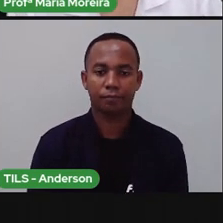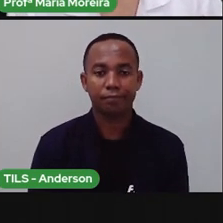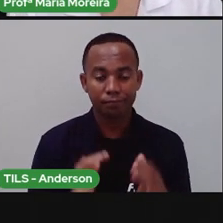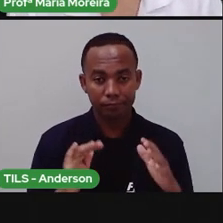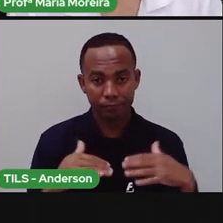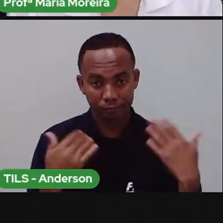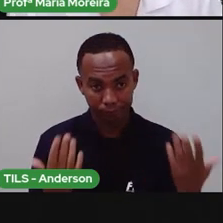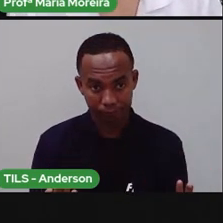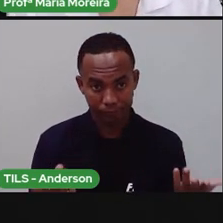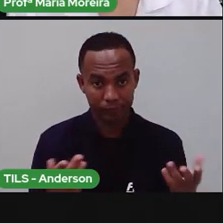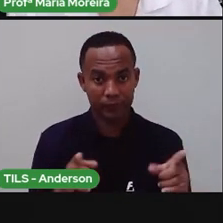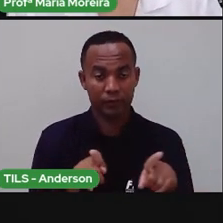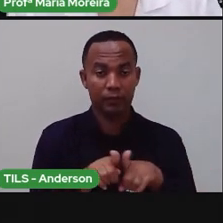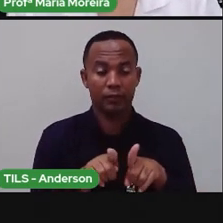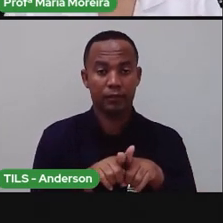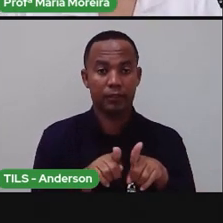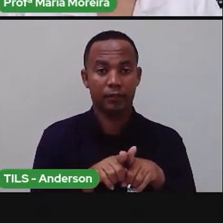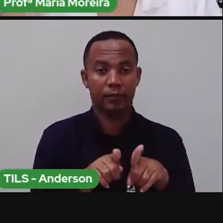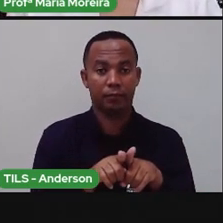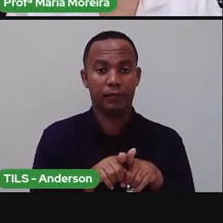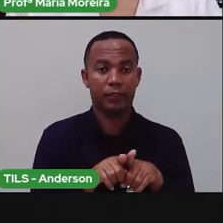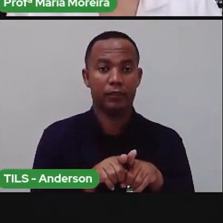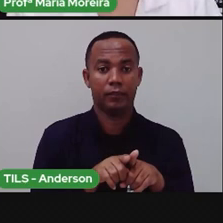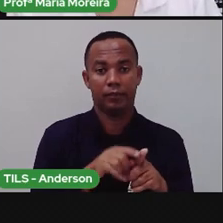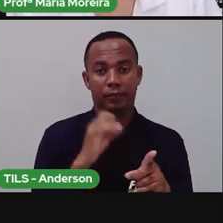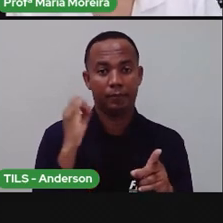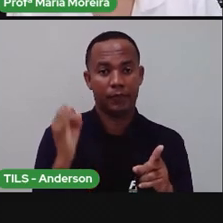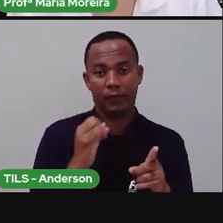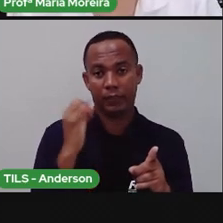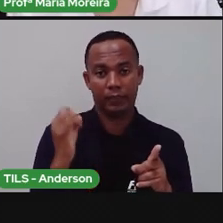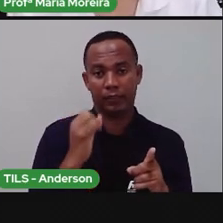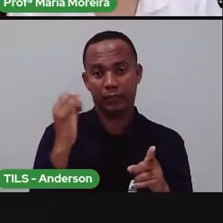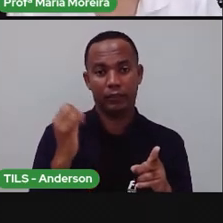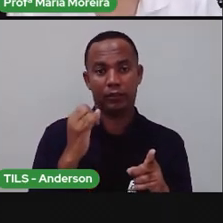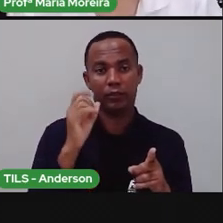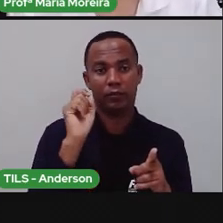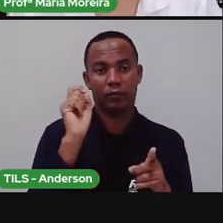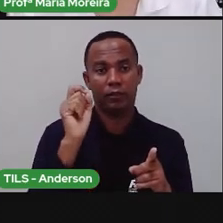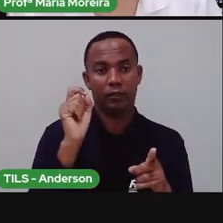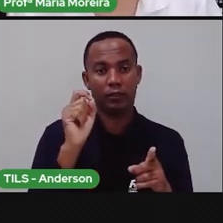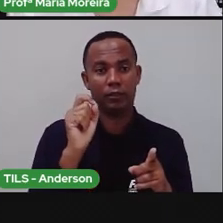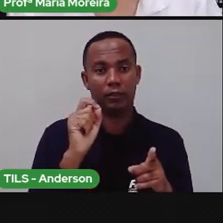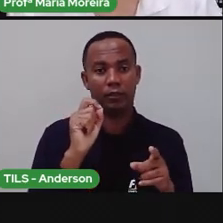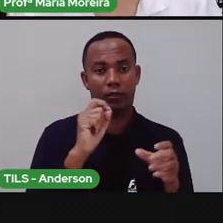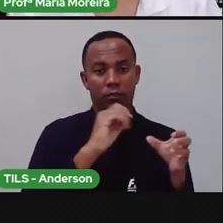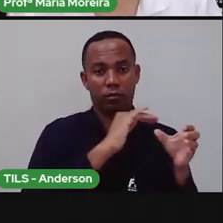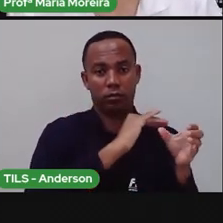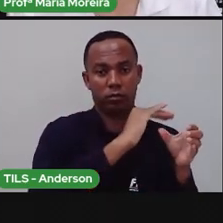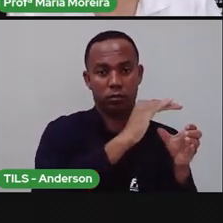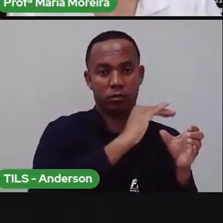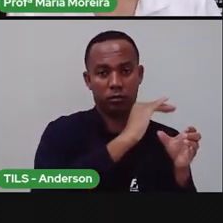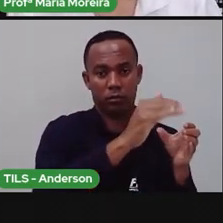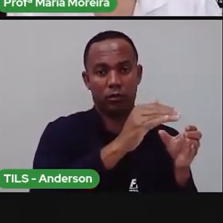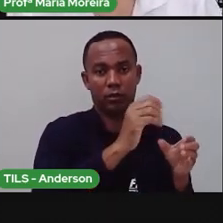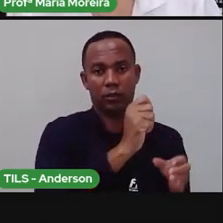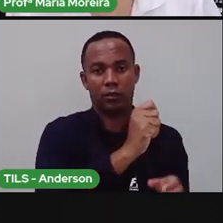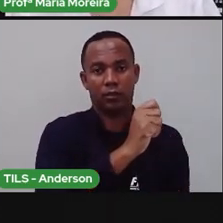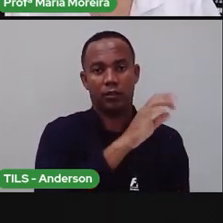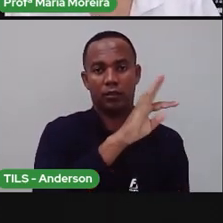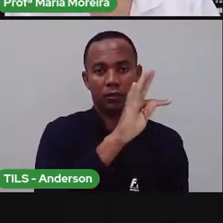Bom, além dessa importante função, a atmosfera terrestre desempenha outras funções.